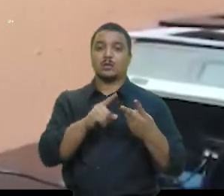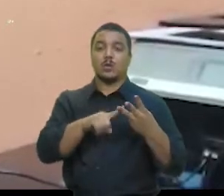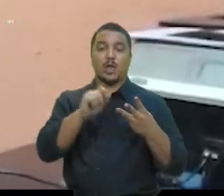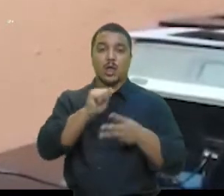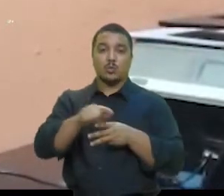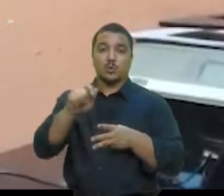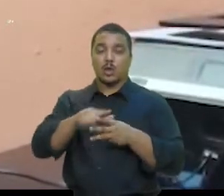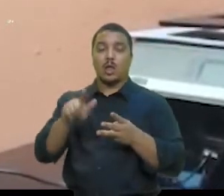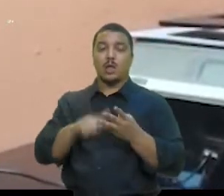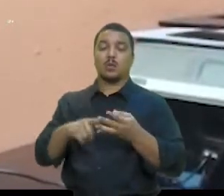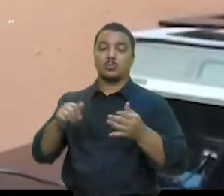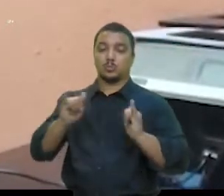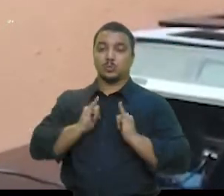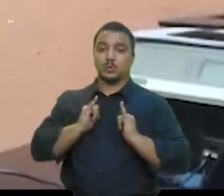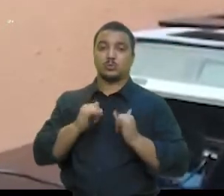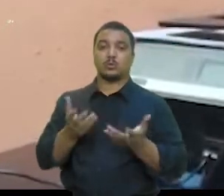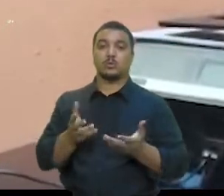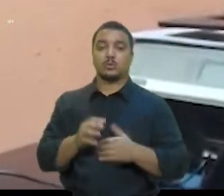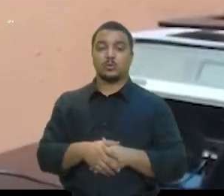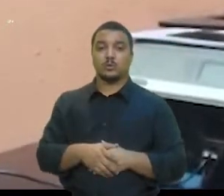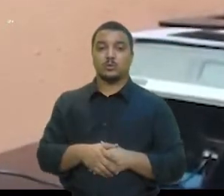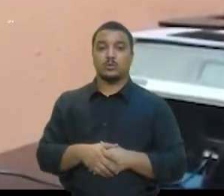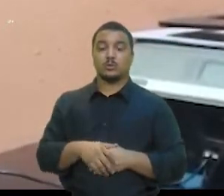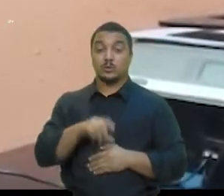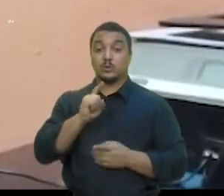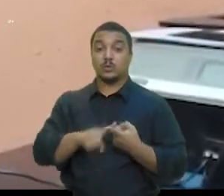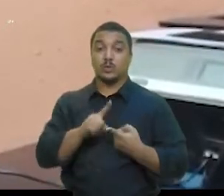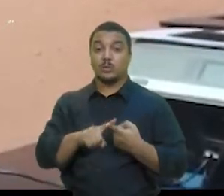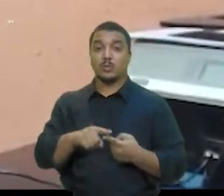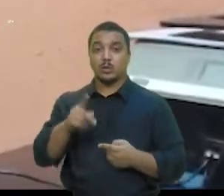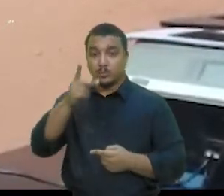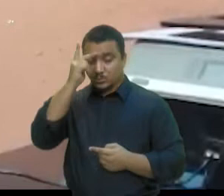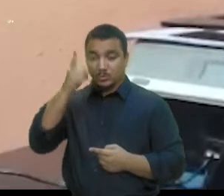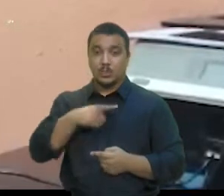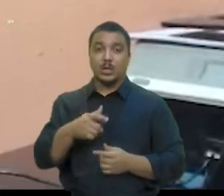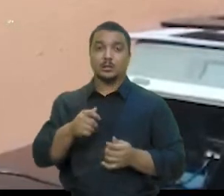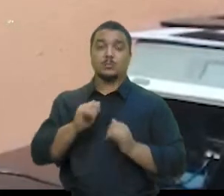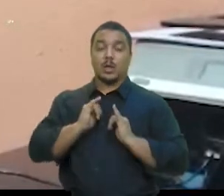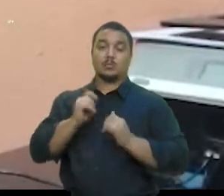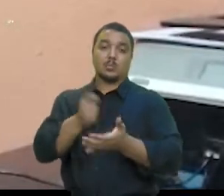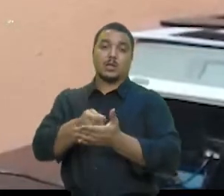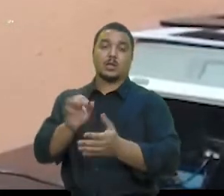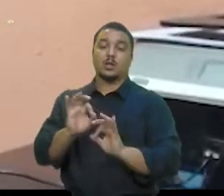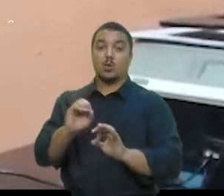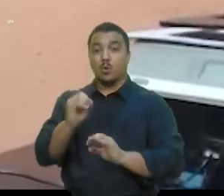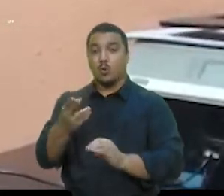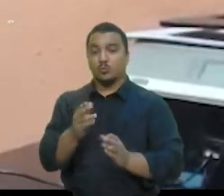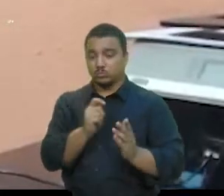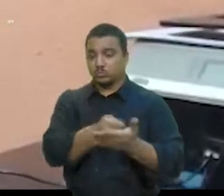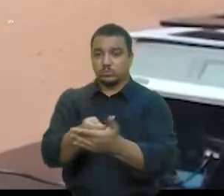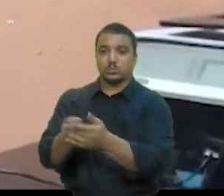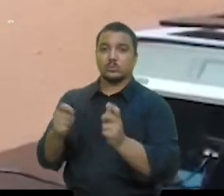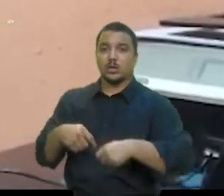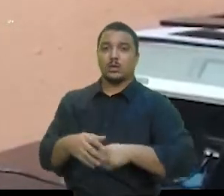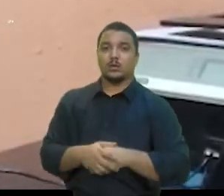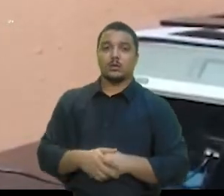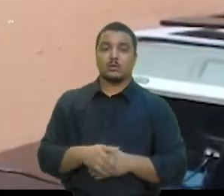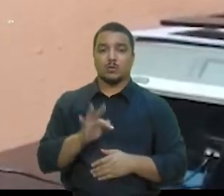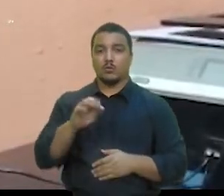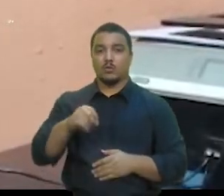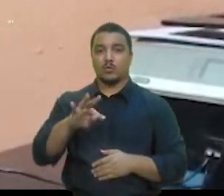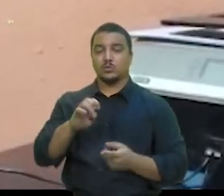aposentadorias. E quem recebeu rendimentos isentos, não tributáveis, ou tributados, na fonte, como